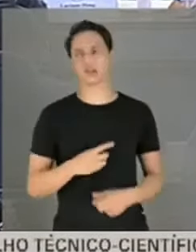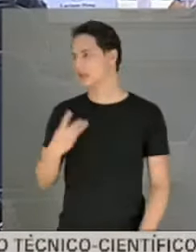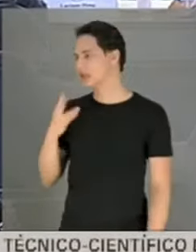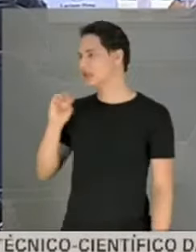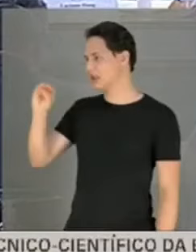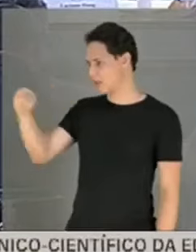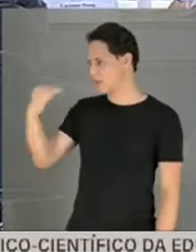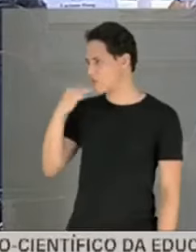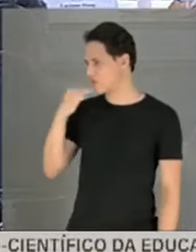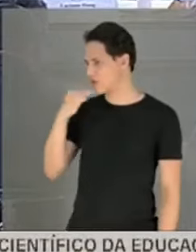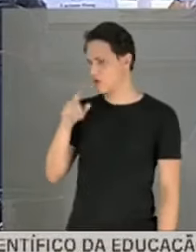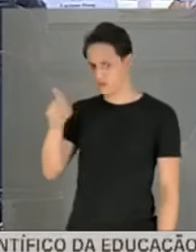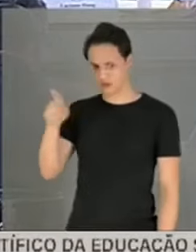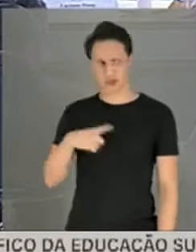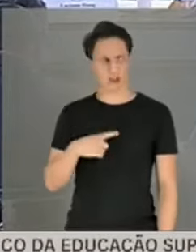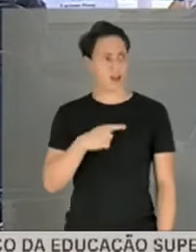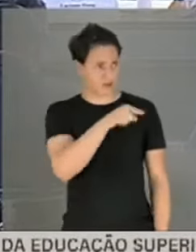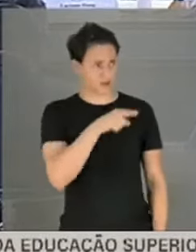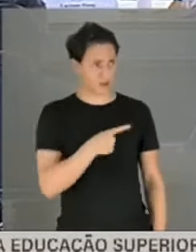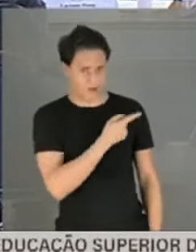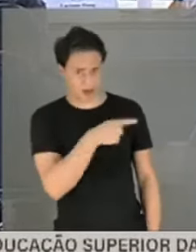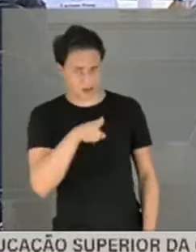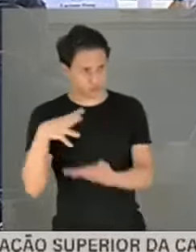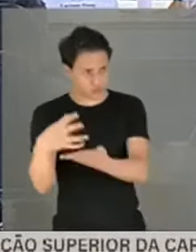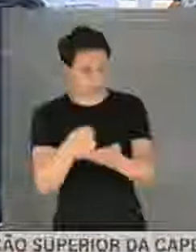Aí vai buscar dinheiro no BNES, subsidiar pelo povo brasileiro. Não, é.